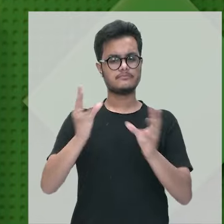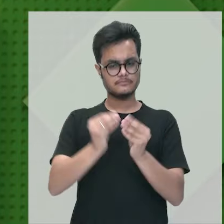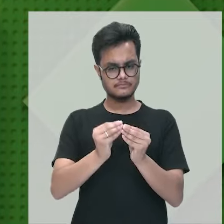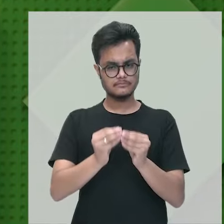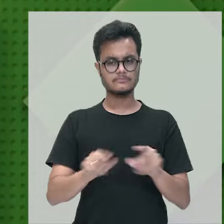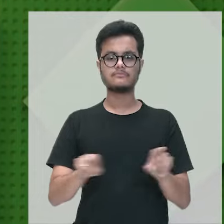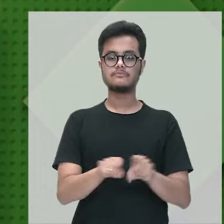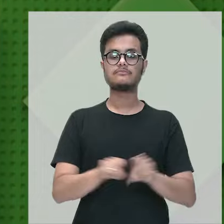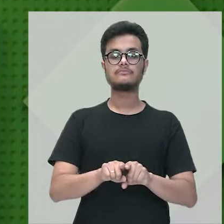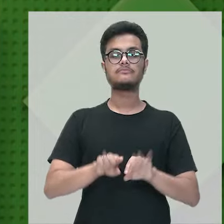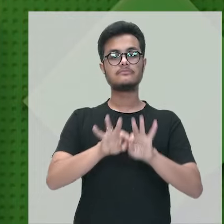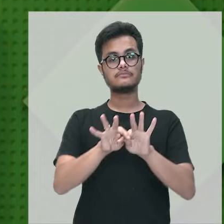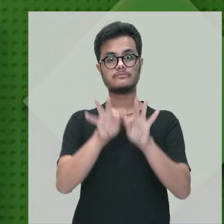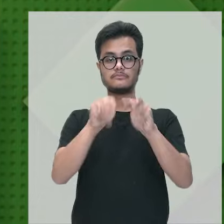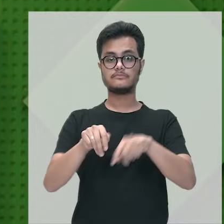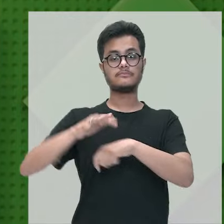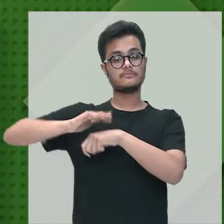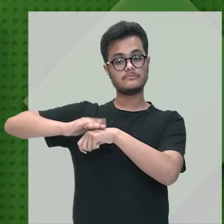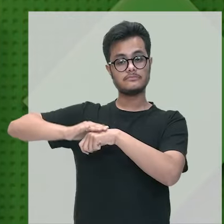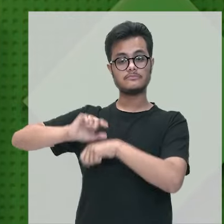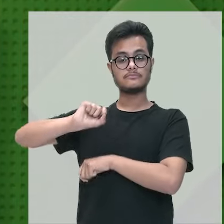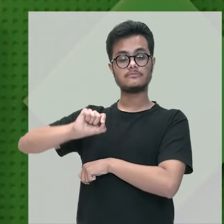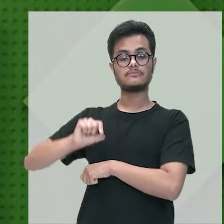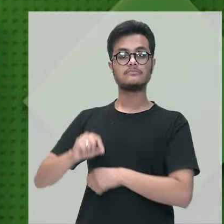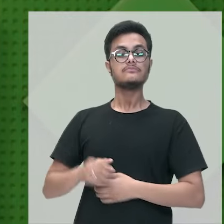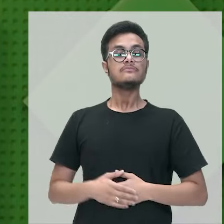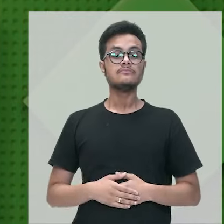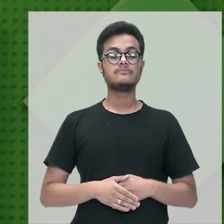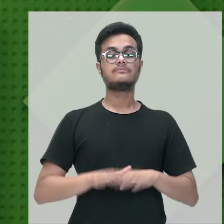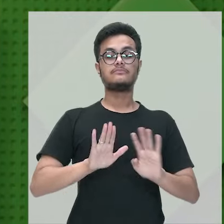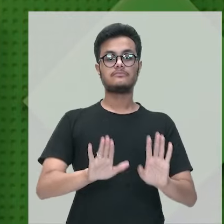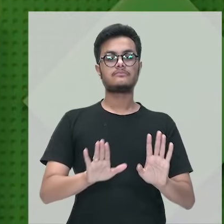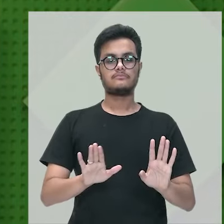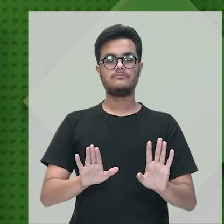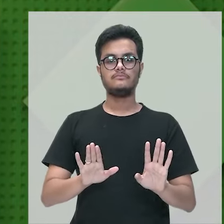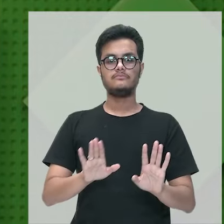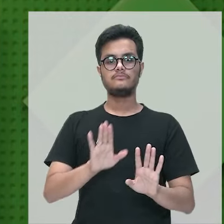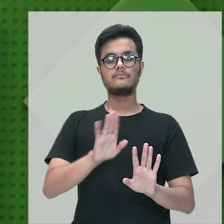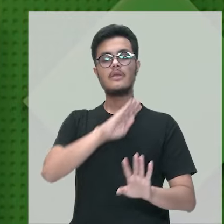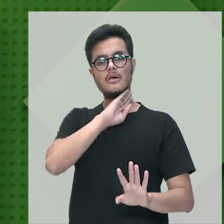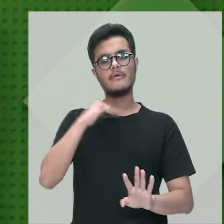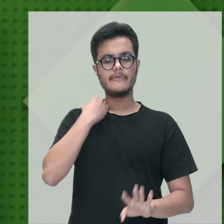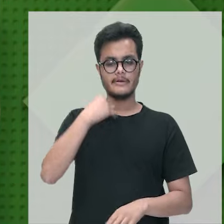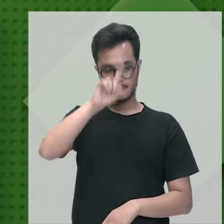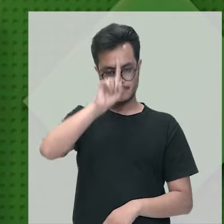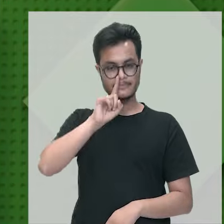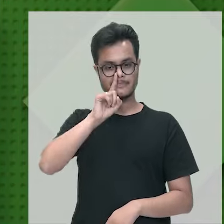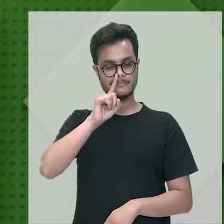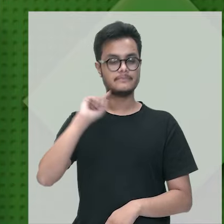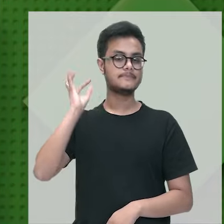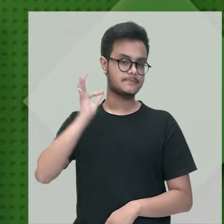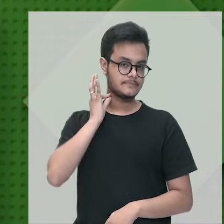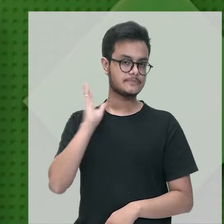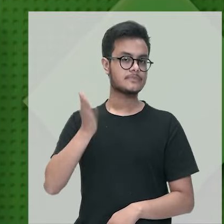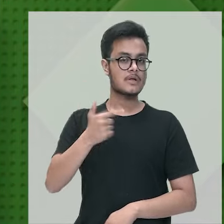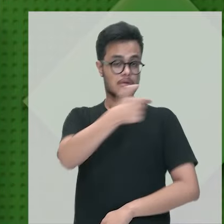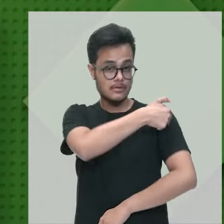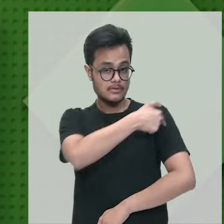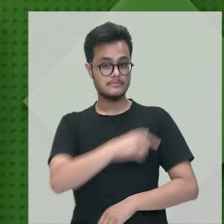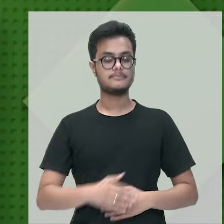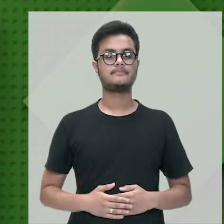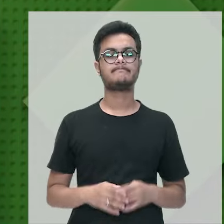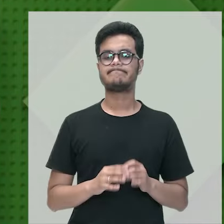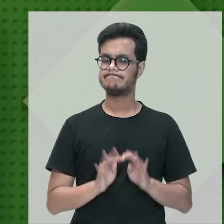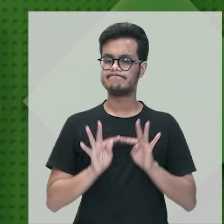tudo isso todas essas doenças com exceção da febre amarela da dengue que já tem a vacina